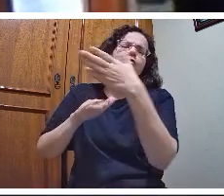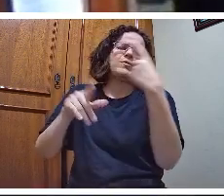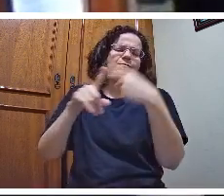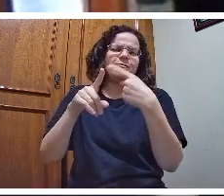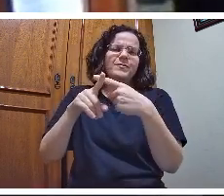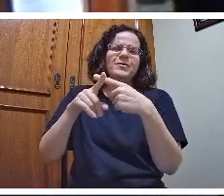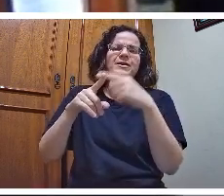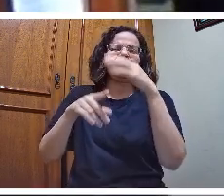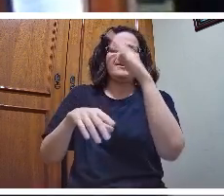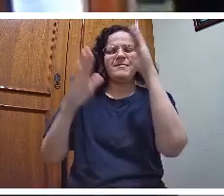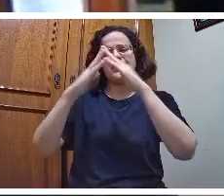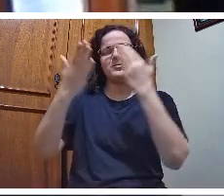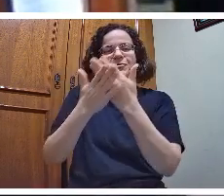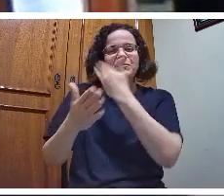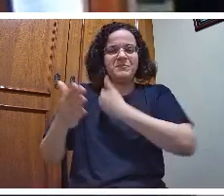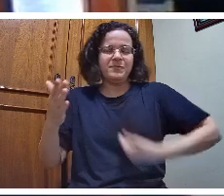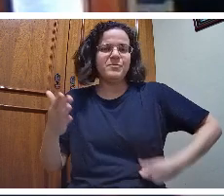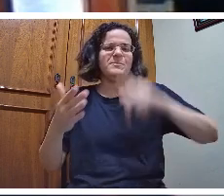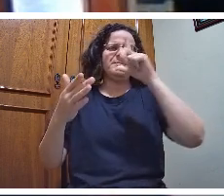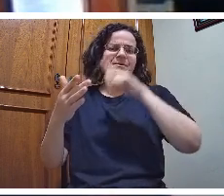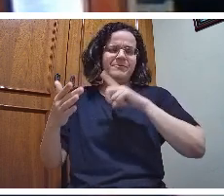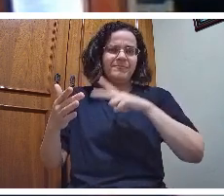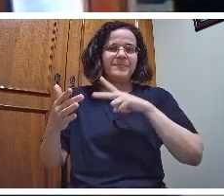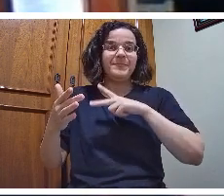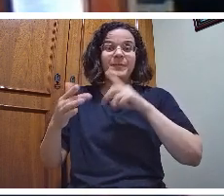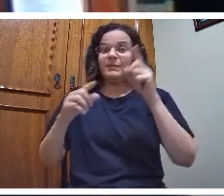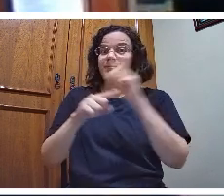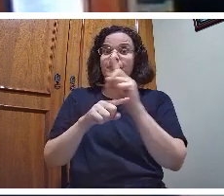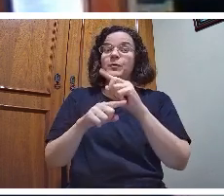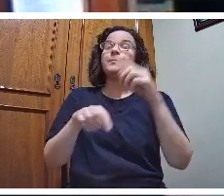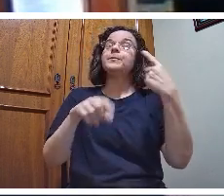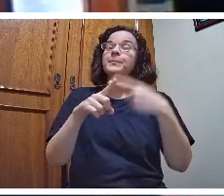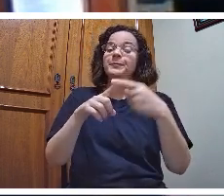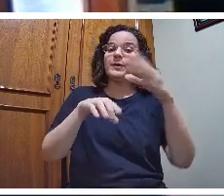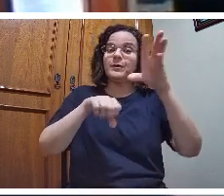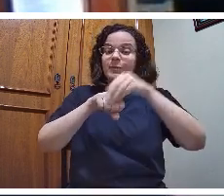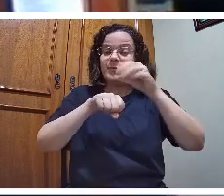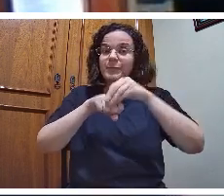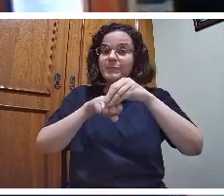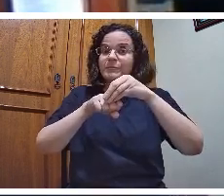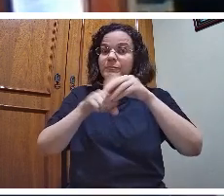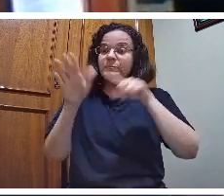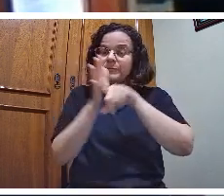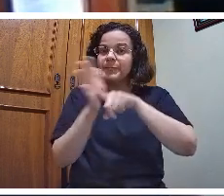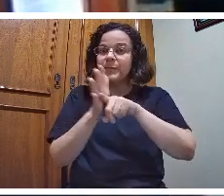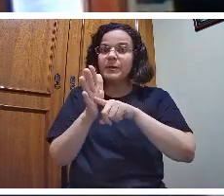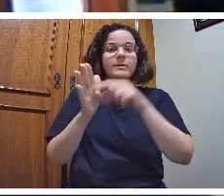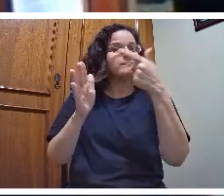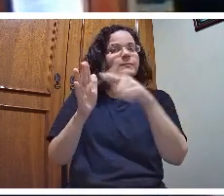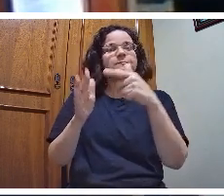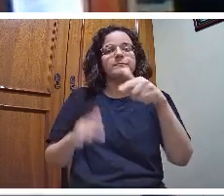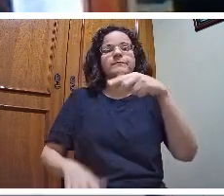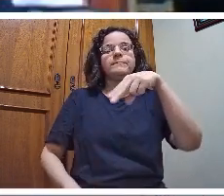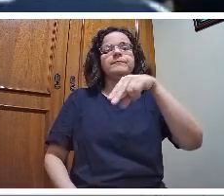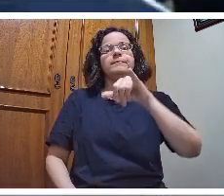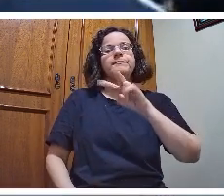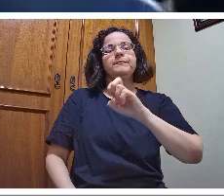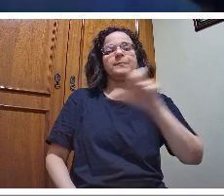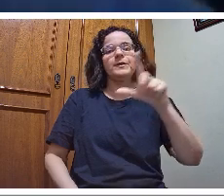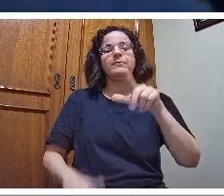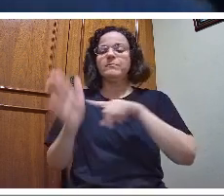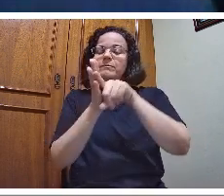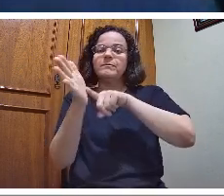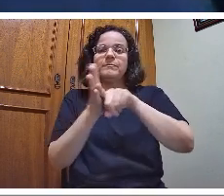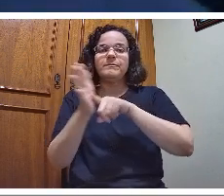porque é escola particular. O conhecimento científico não tem nível, é científico, ponto. Temos que chegar lá. O